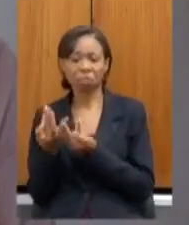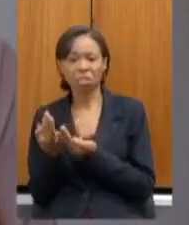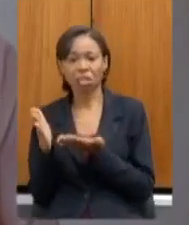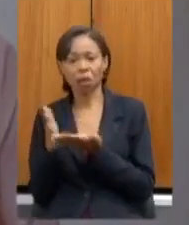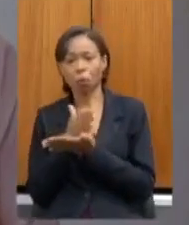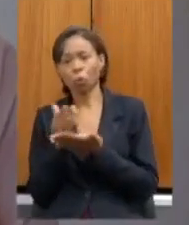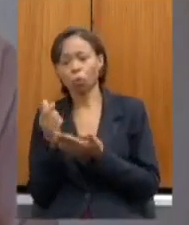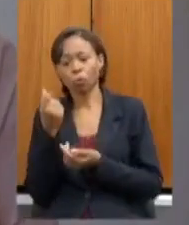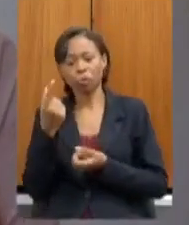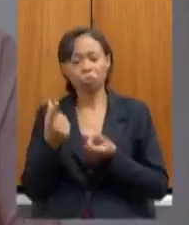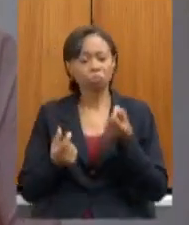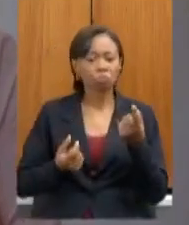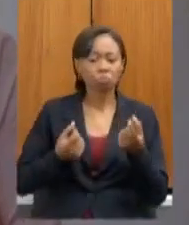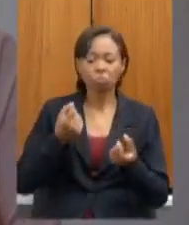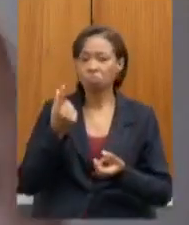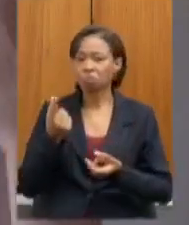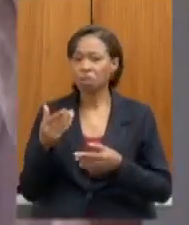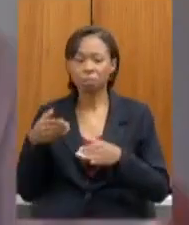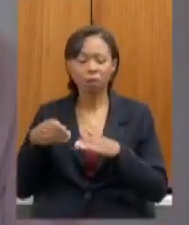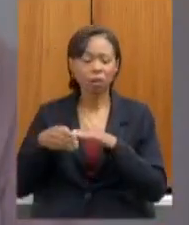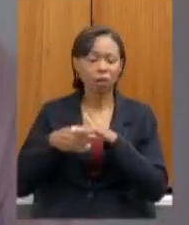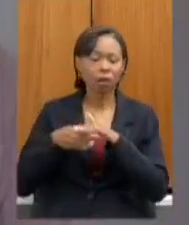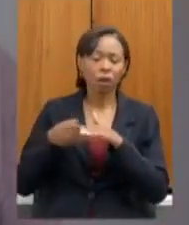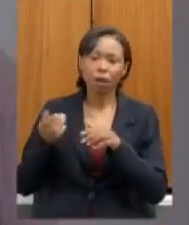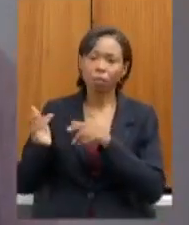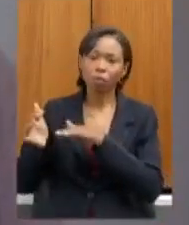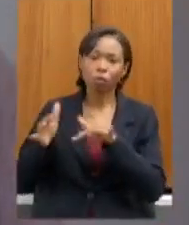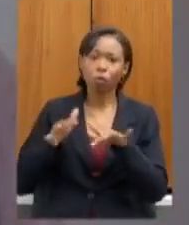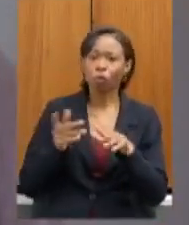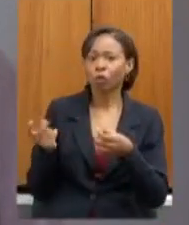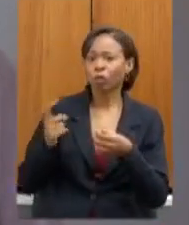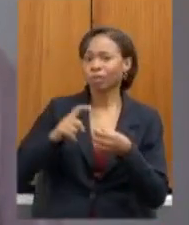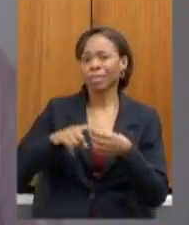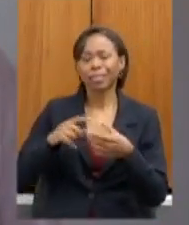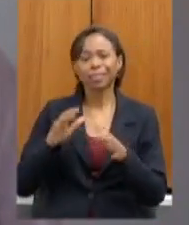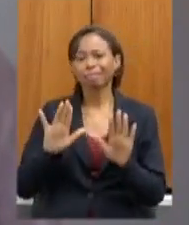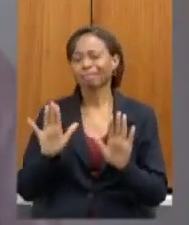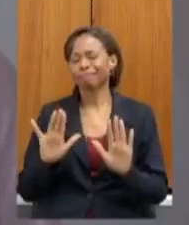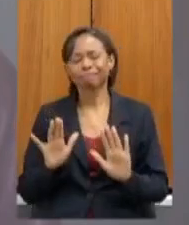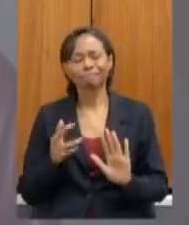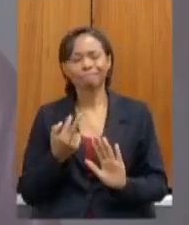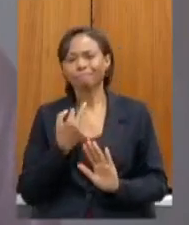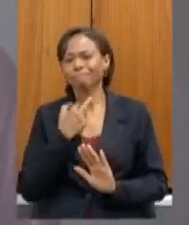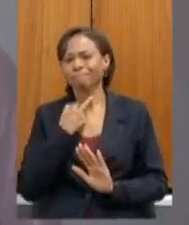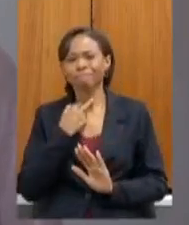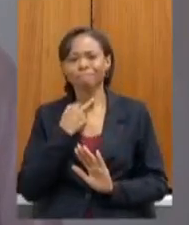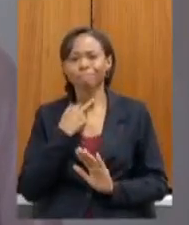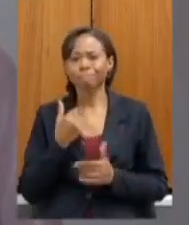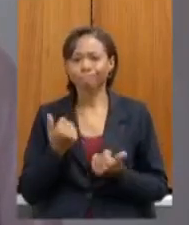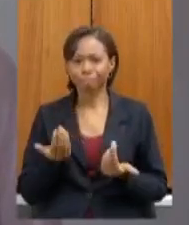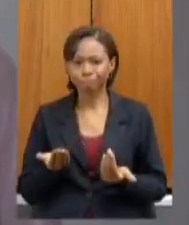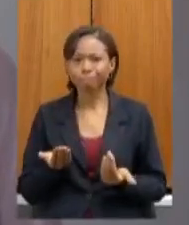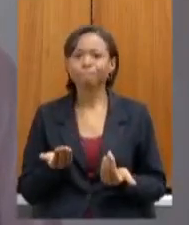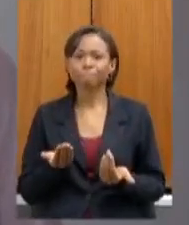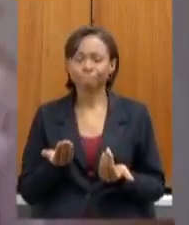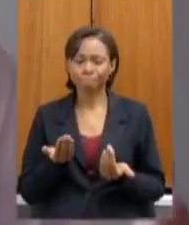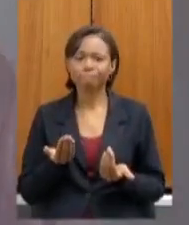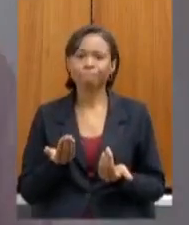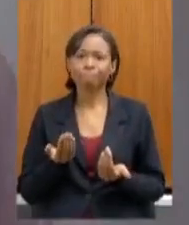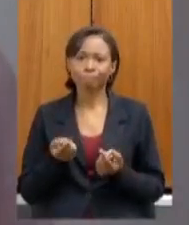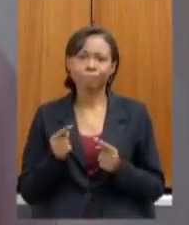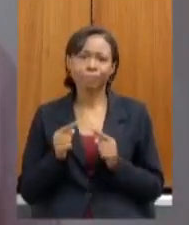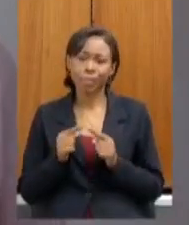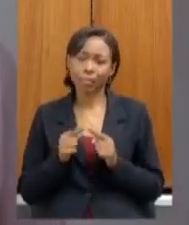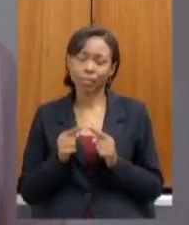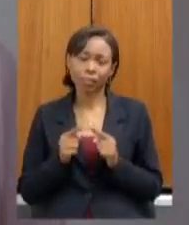do Minas consciente tendo esse destaque a anuência a consonância